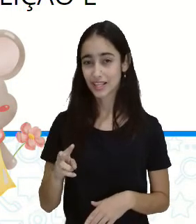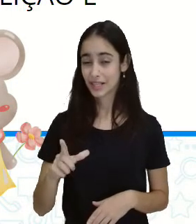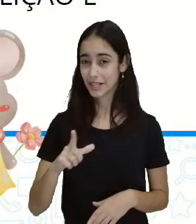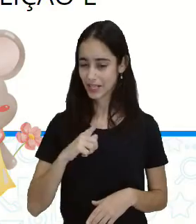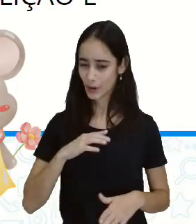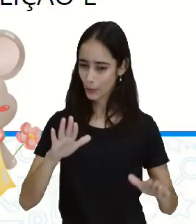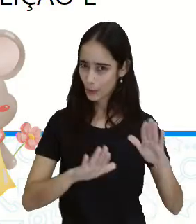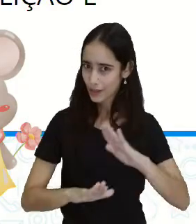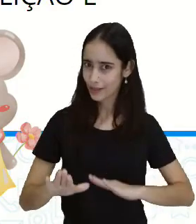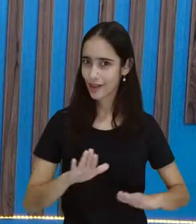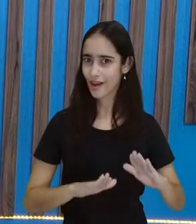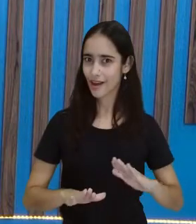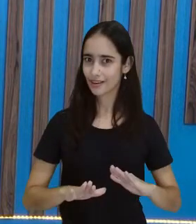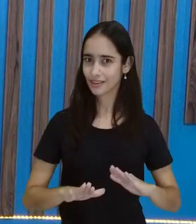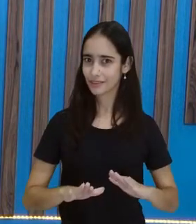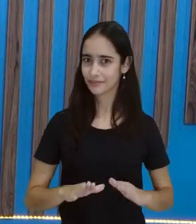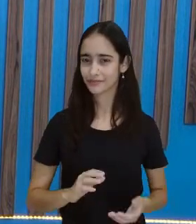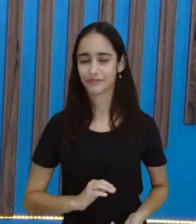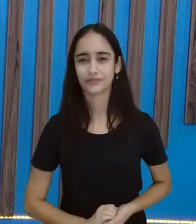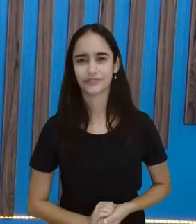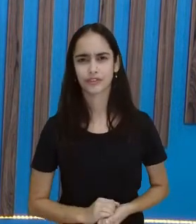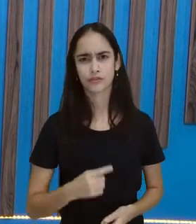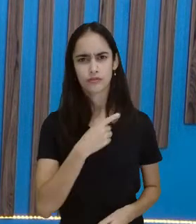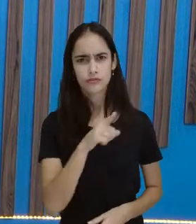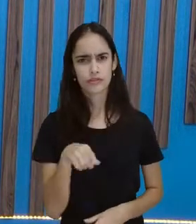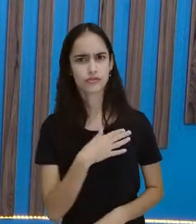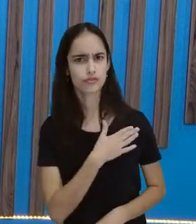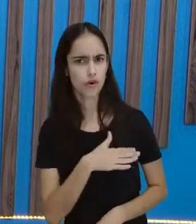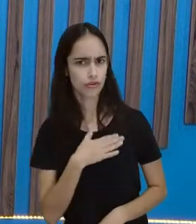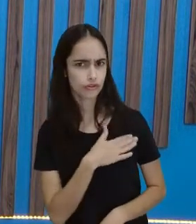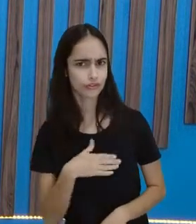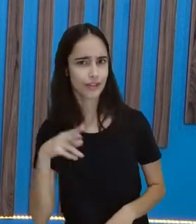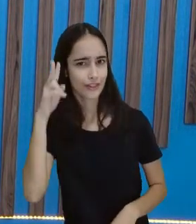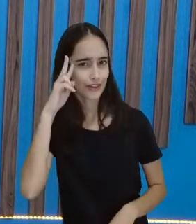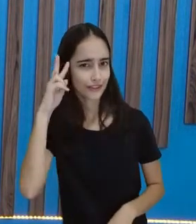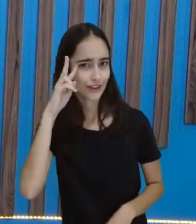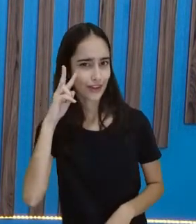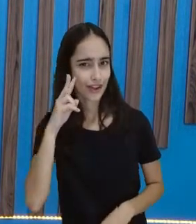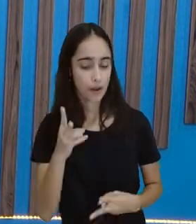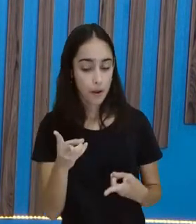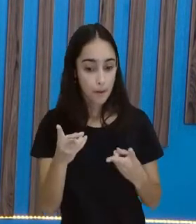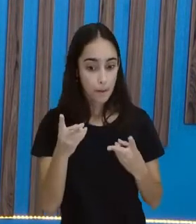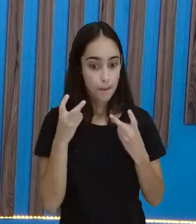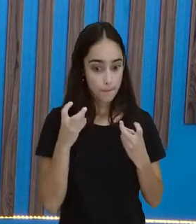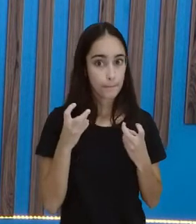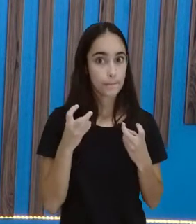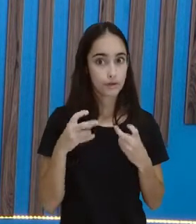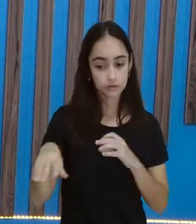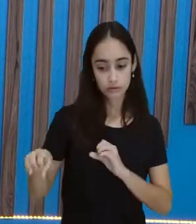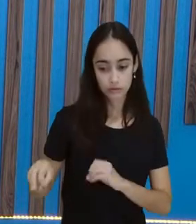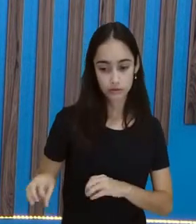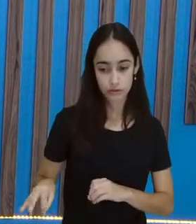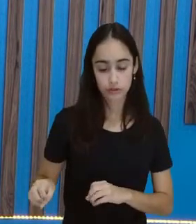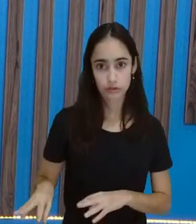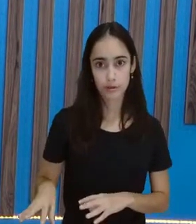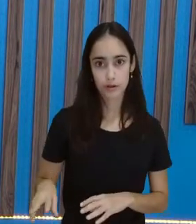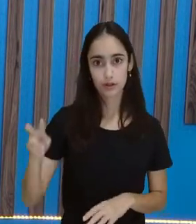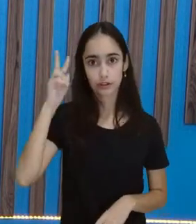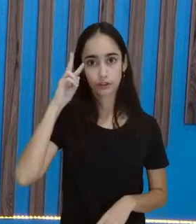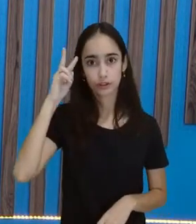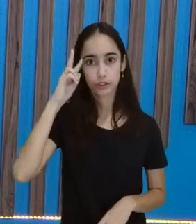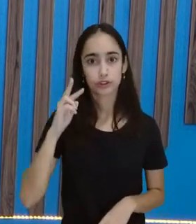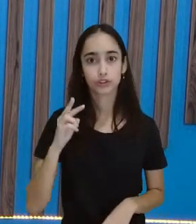E aí, gente? Gostaram dessa história? Perceberam a lição de moral que essa história nos trouxe?